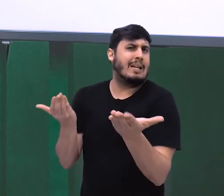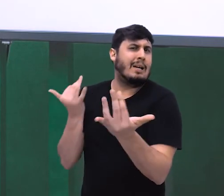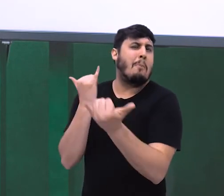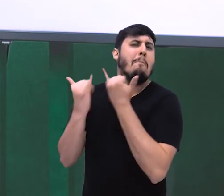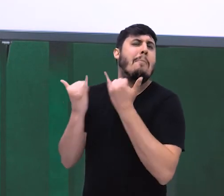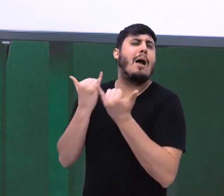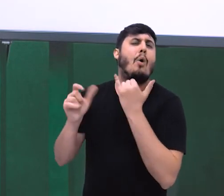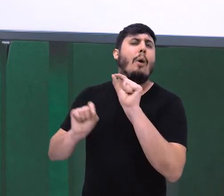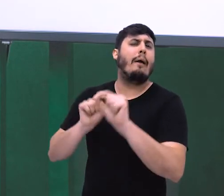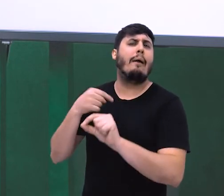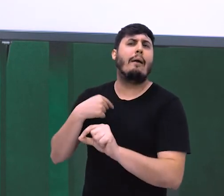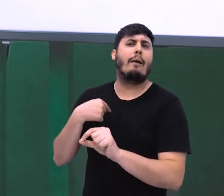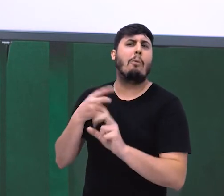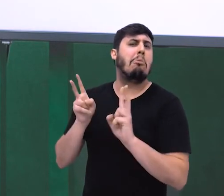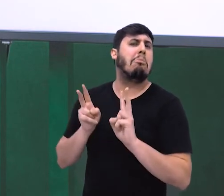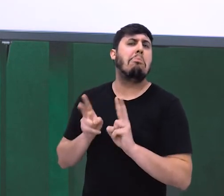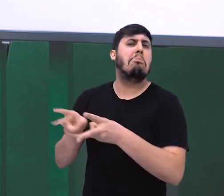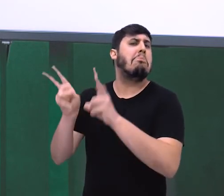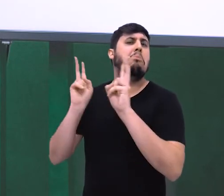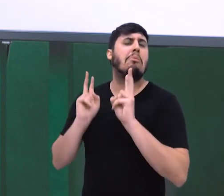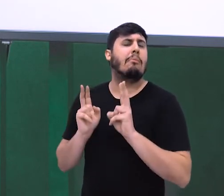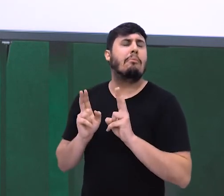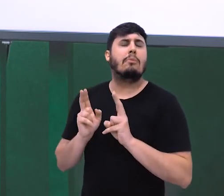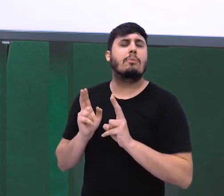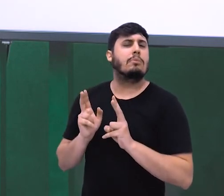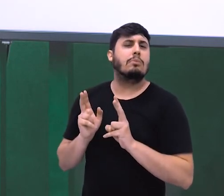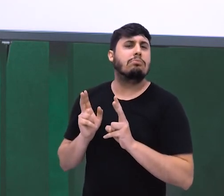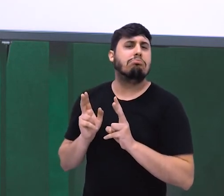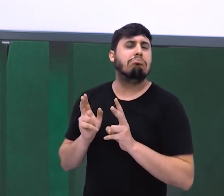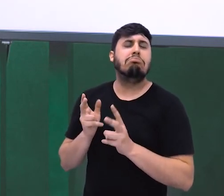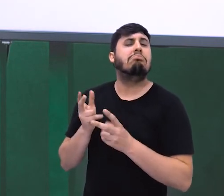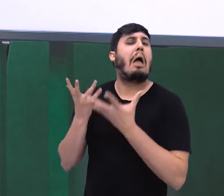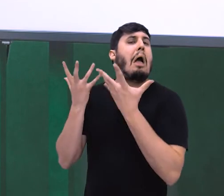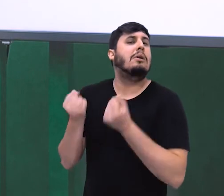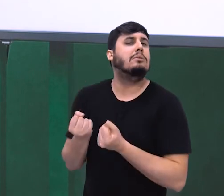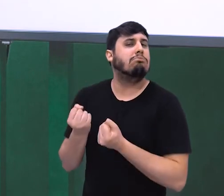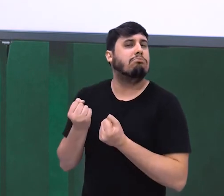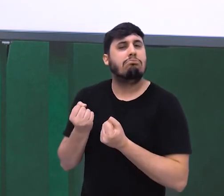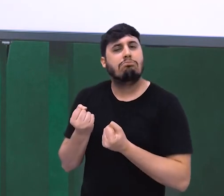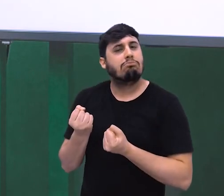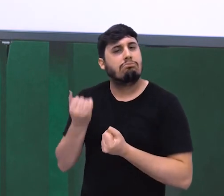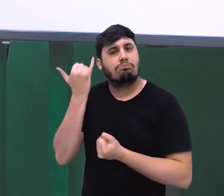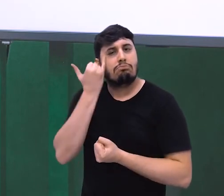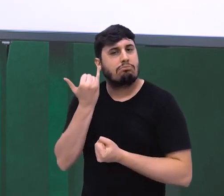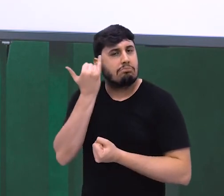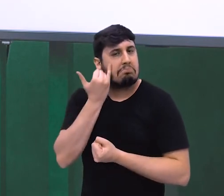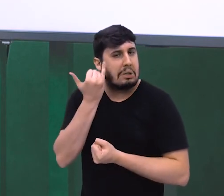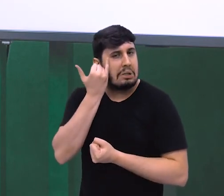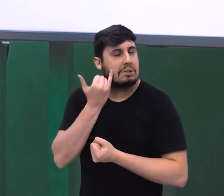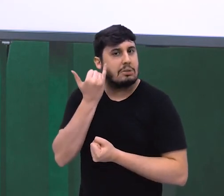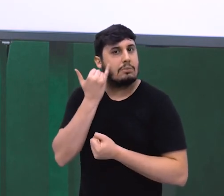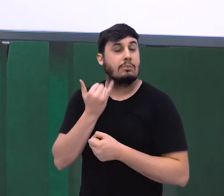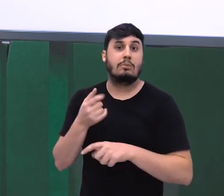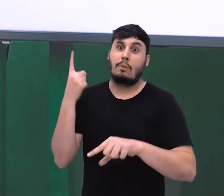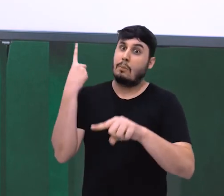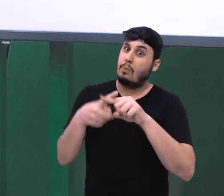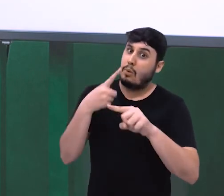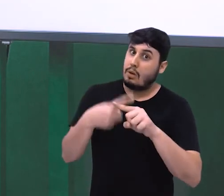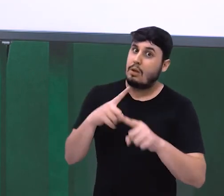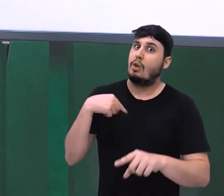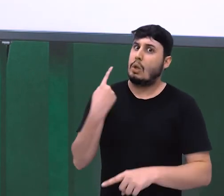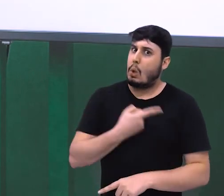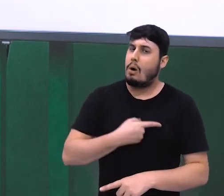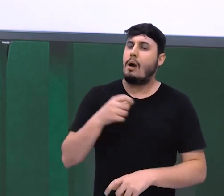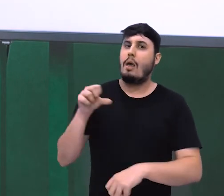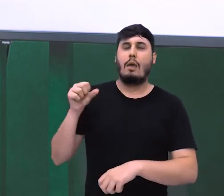expectativa. Esperava-se que ele dissesse, já que ele começa trazendo que a preguiça é um vício e o vício não é algo bom.